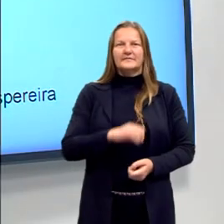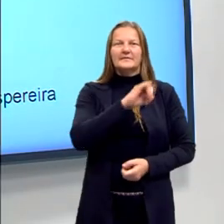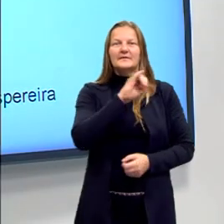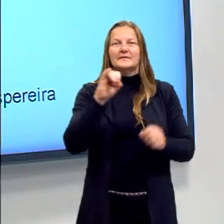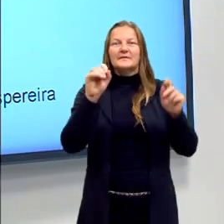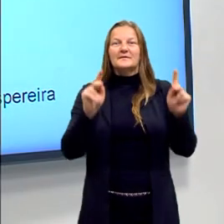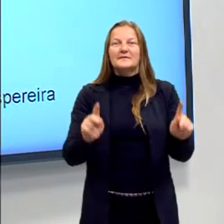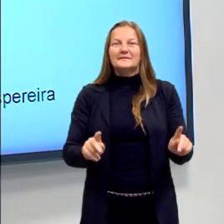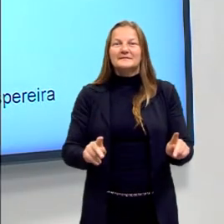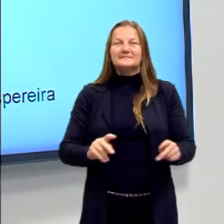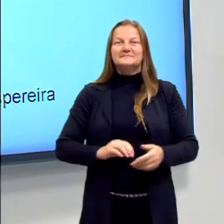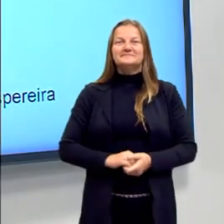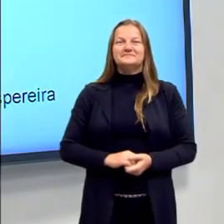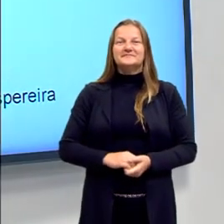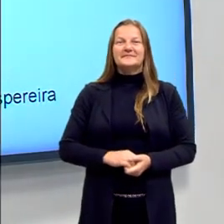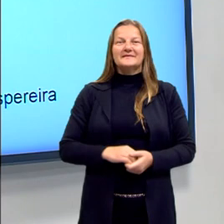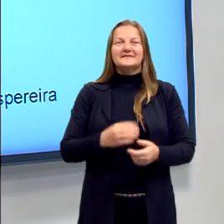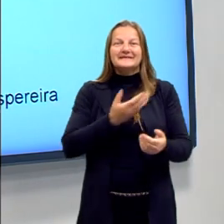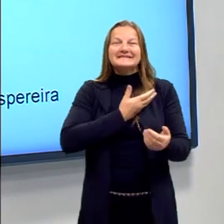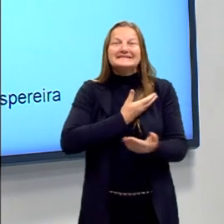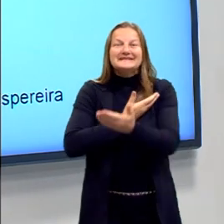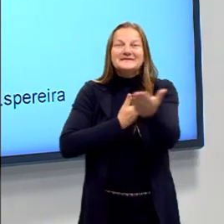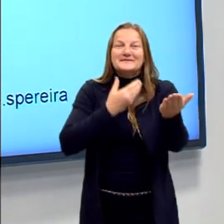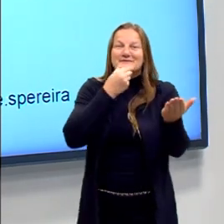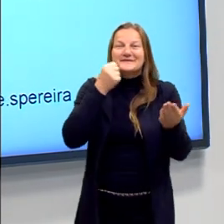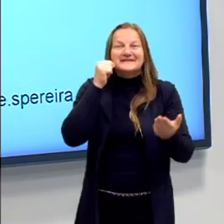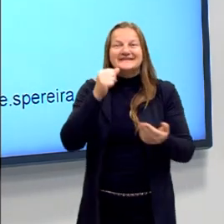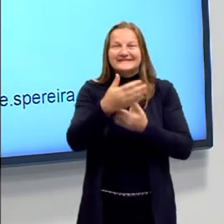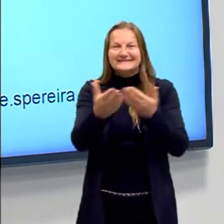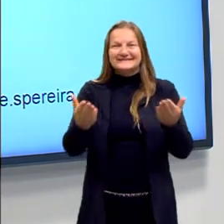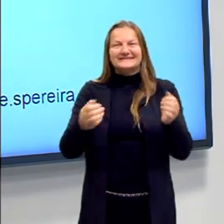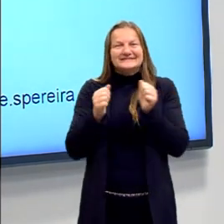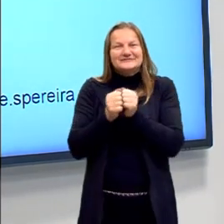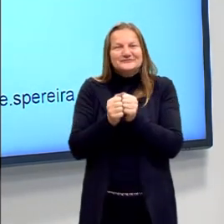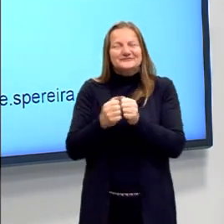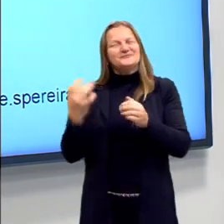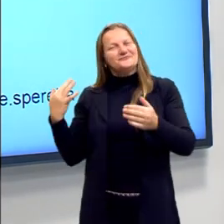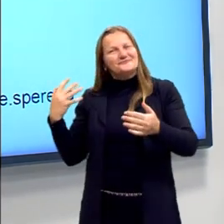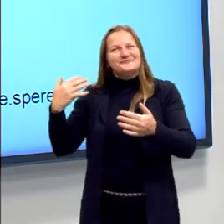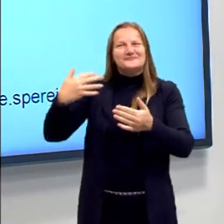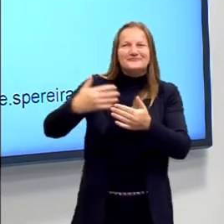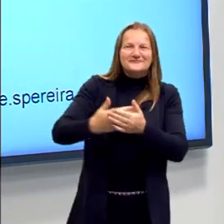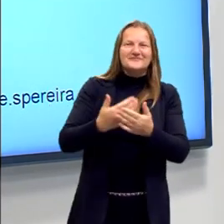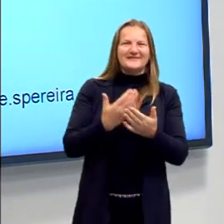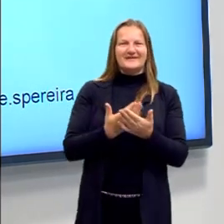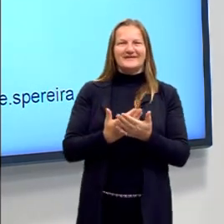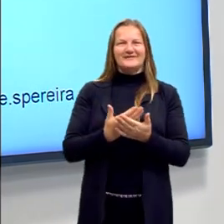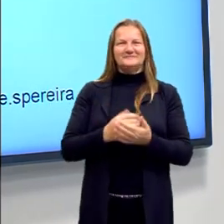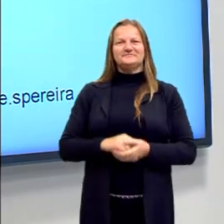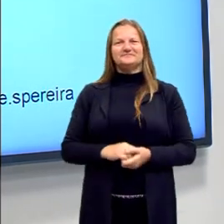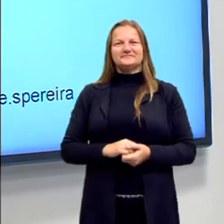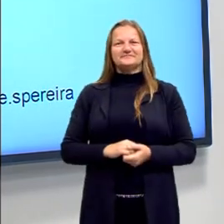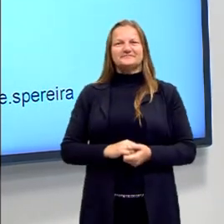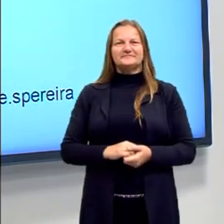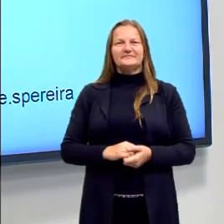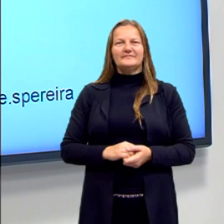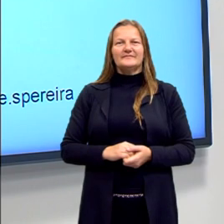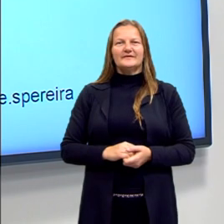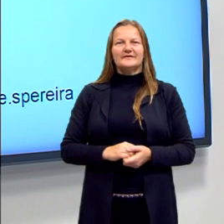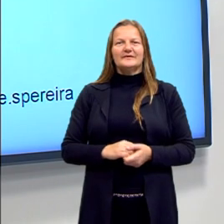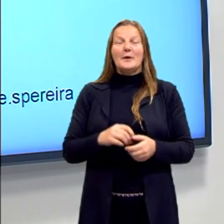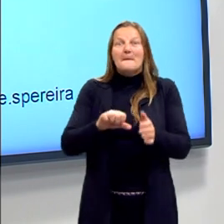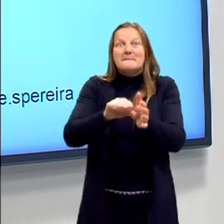Olá, pessoal, meus amigos e minhas amigas que já estão me acompanhando há um tempinho, ou